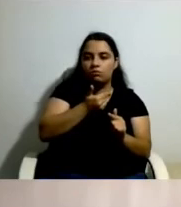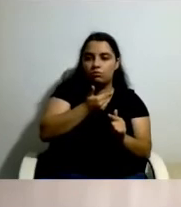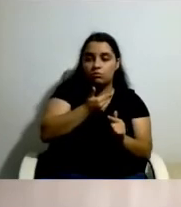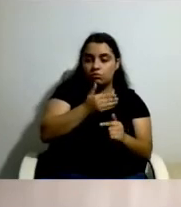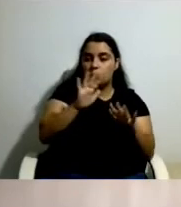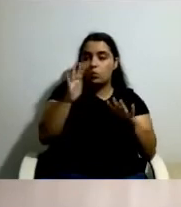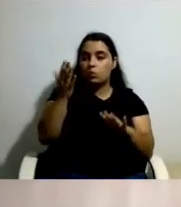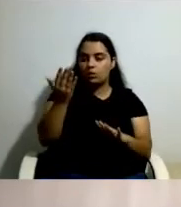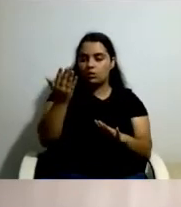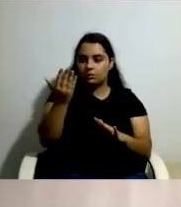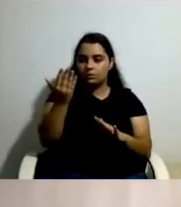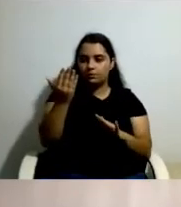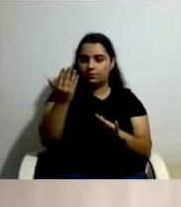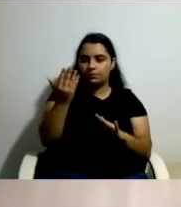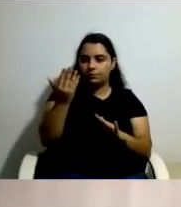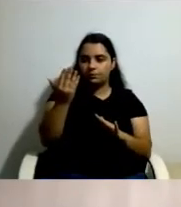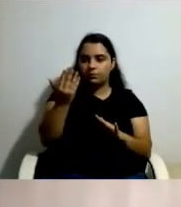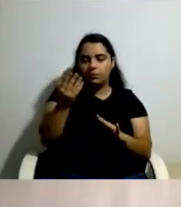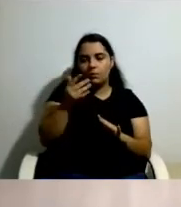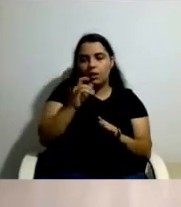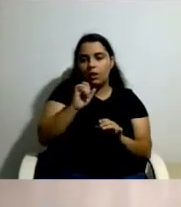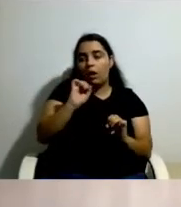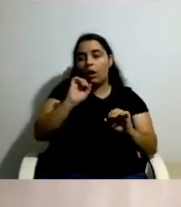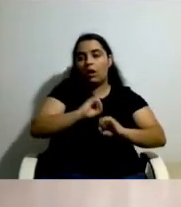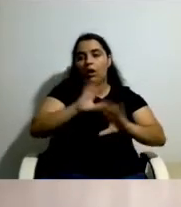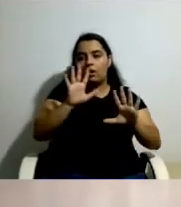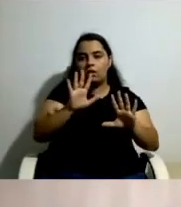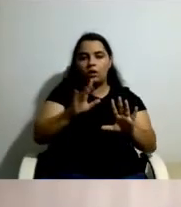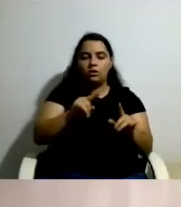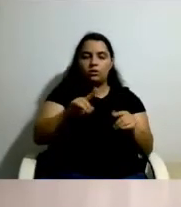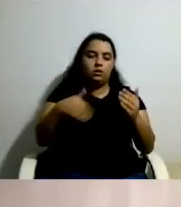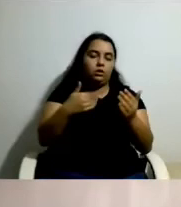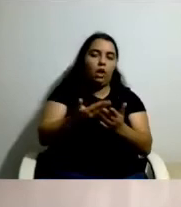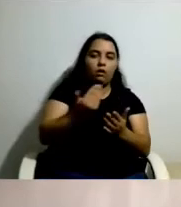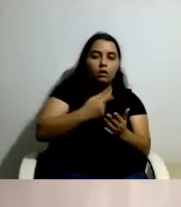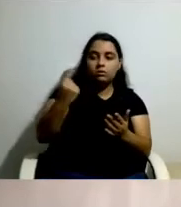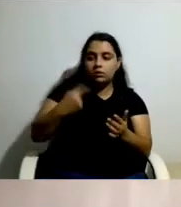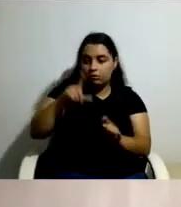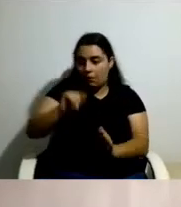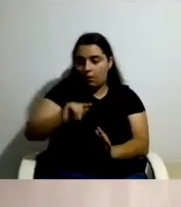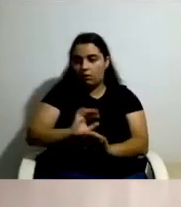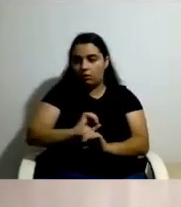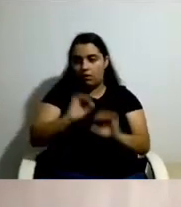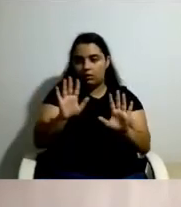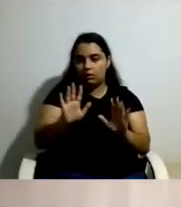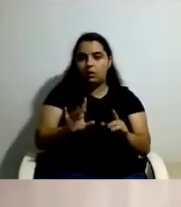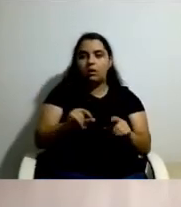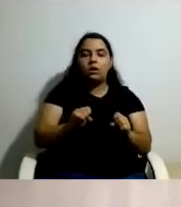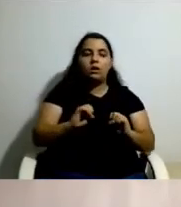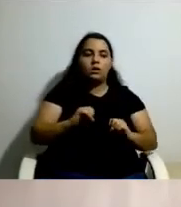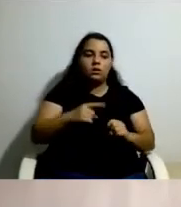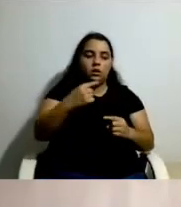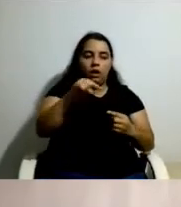estabelecendo naturalmente os seus deveres. Mas, para além destas questões das